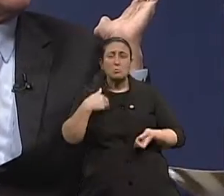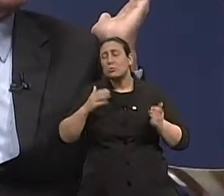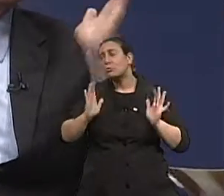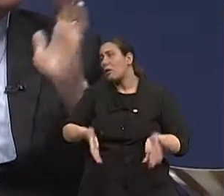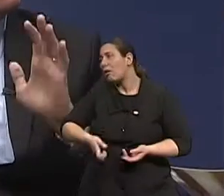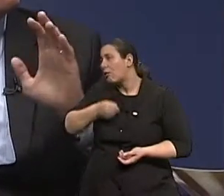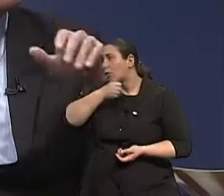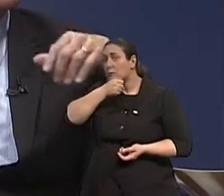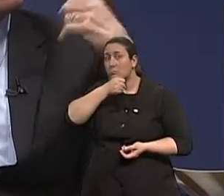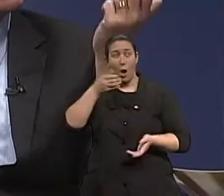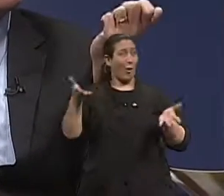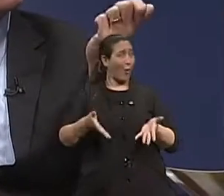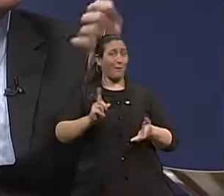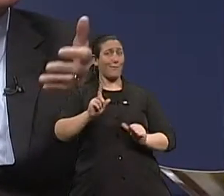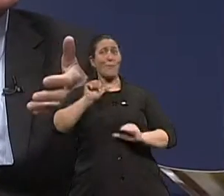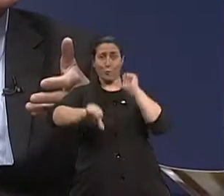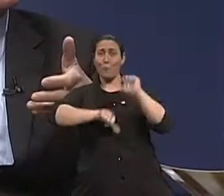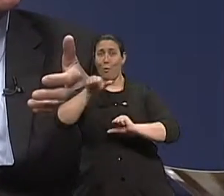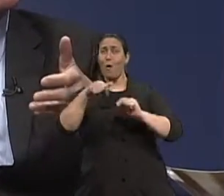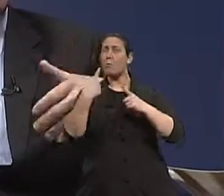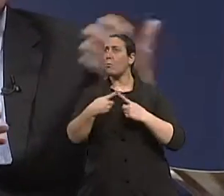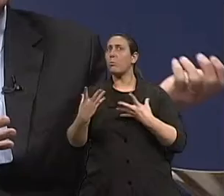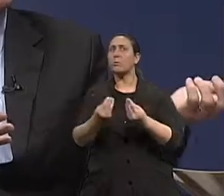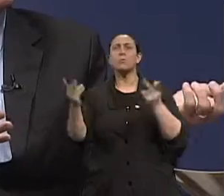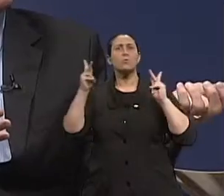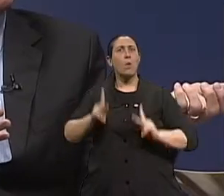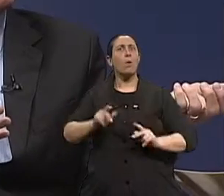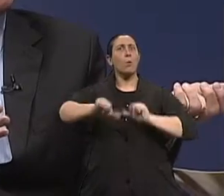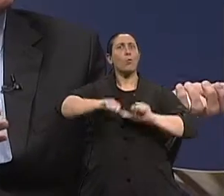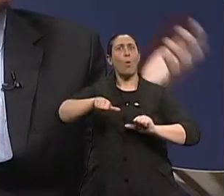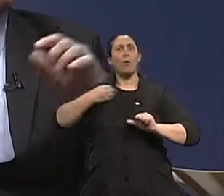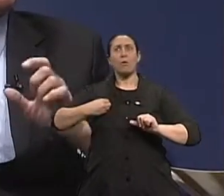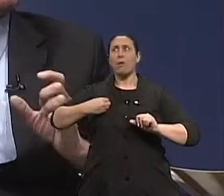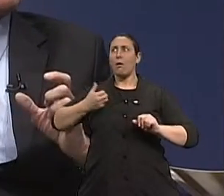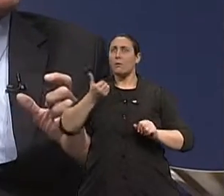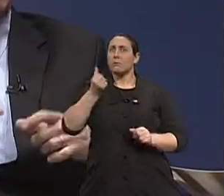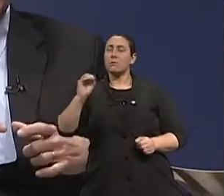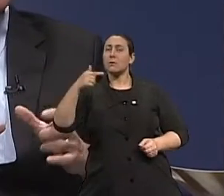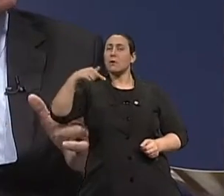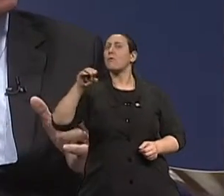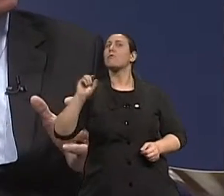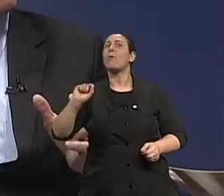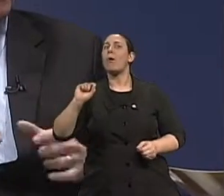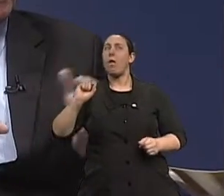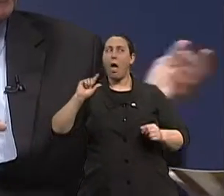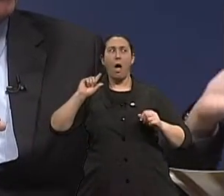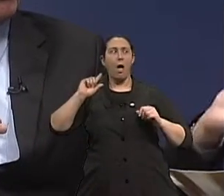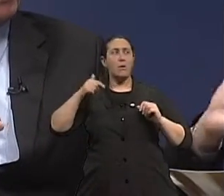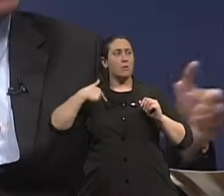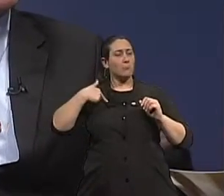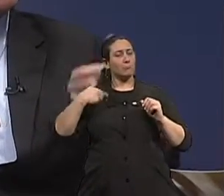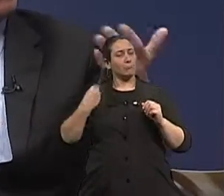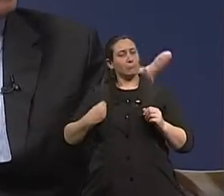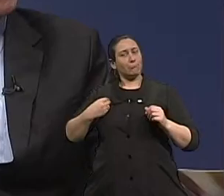né? Agora não. Com essa expectativa de vida de 75, uma pessoa de 60 anos, quando eu falo expectativa, é uma média. Claro. A gente